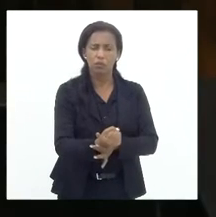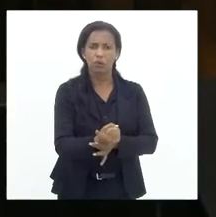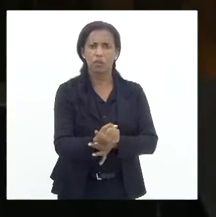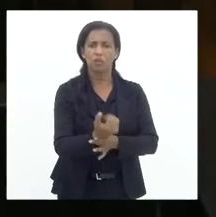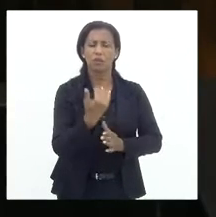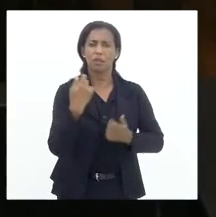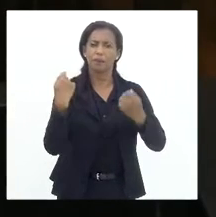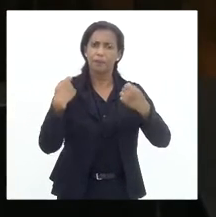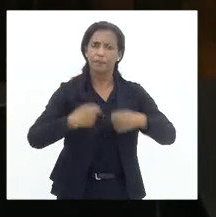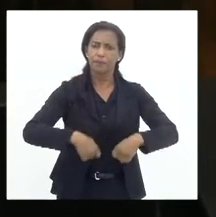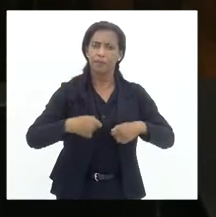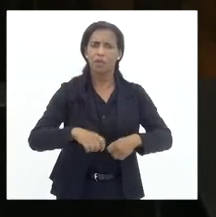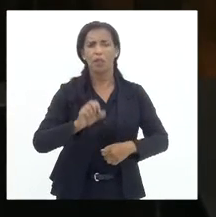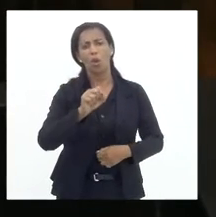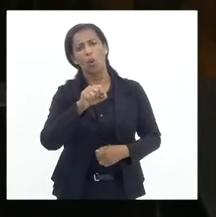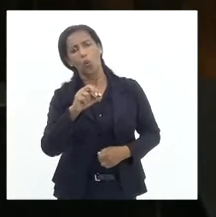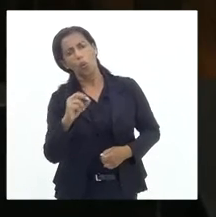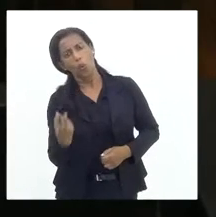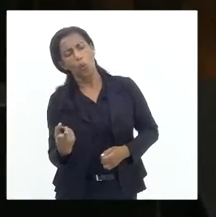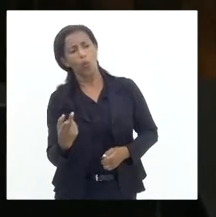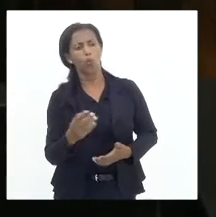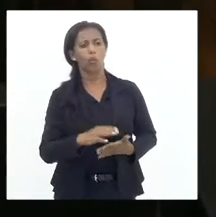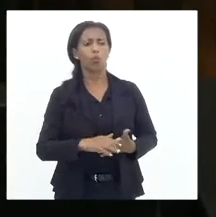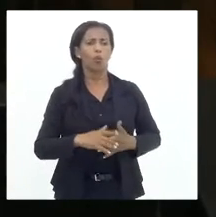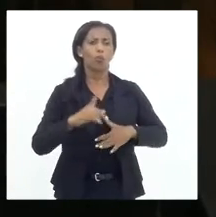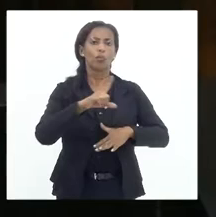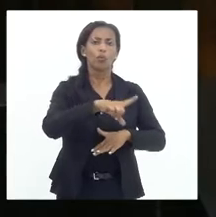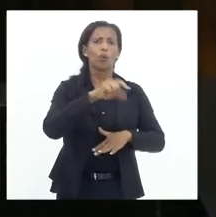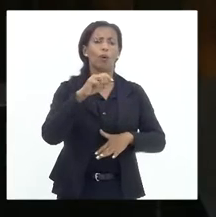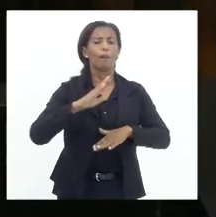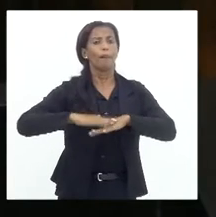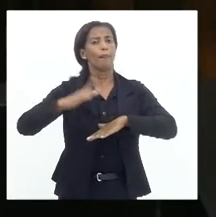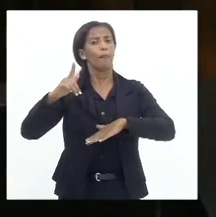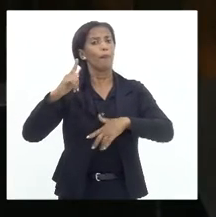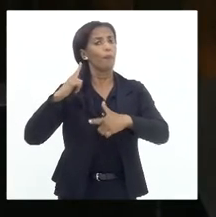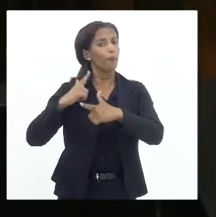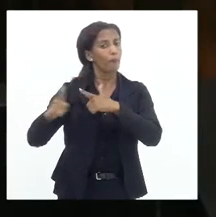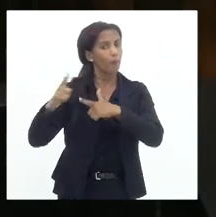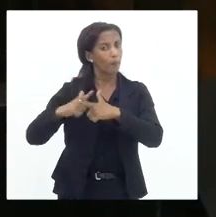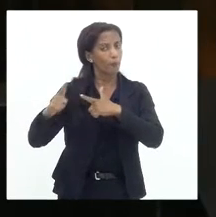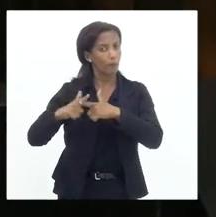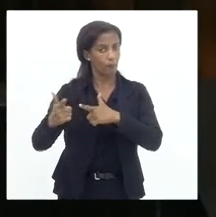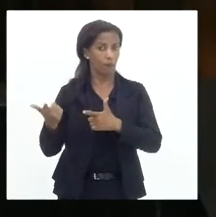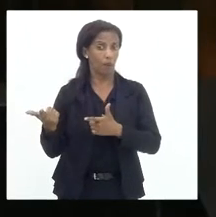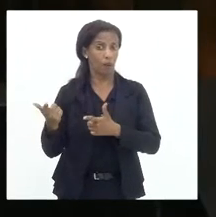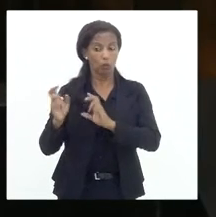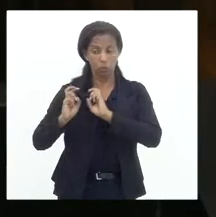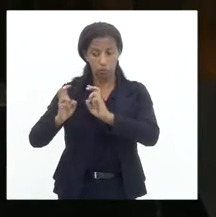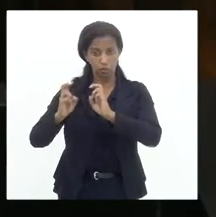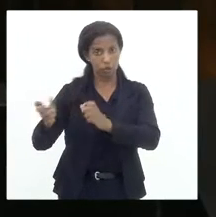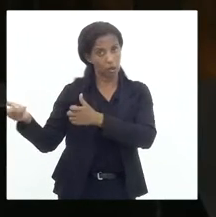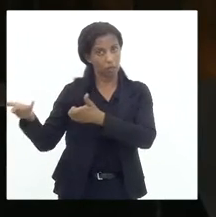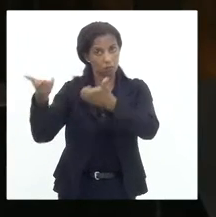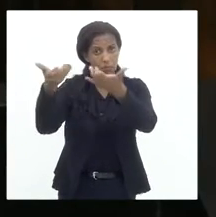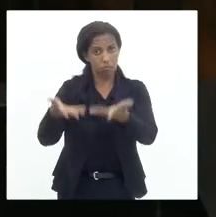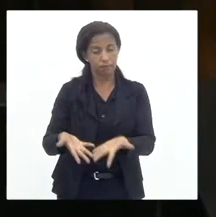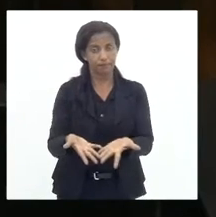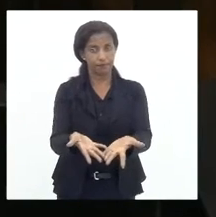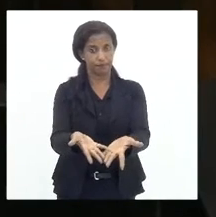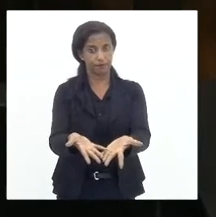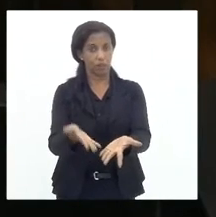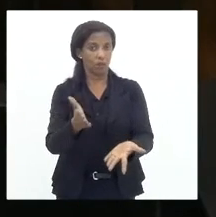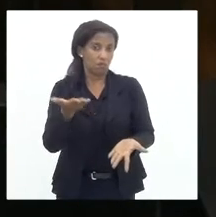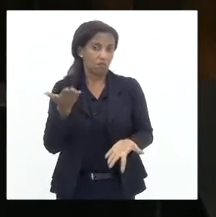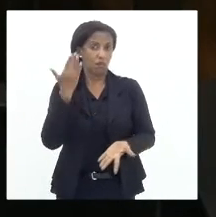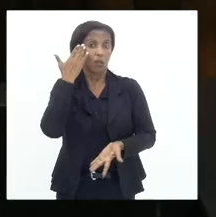solicitada ou indicada como o maior problema, a supervia pelo menos colocou isso pelo que deu